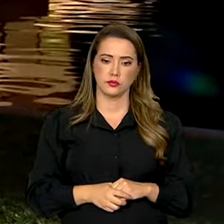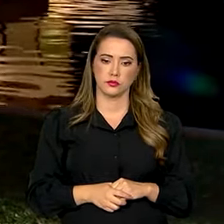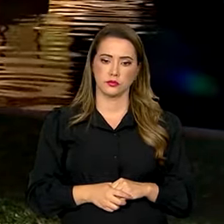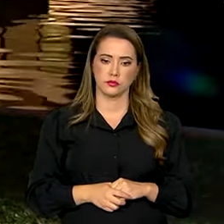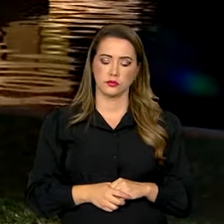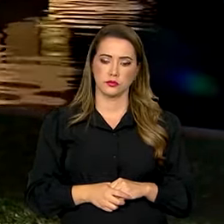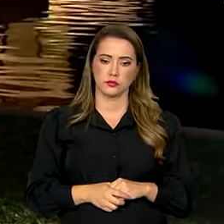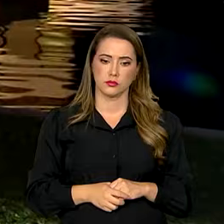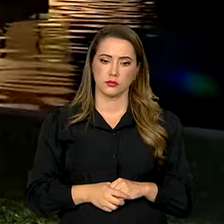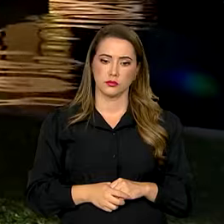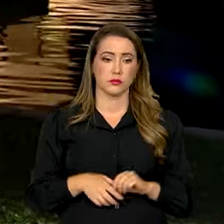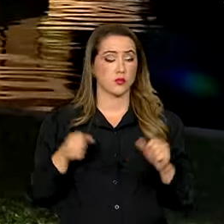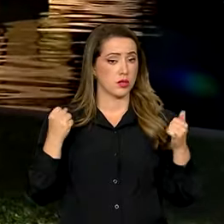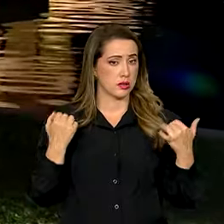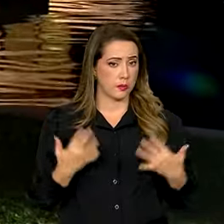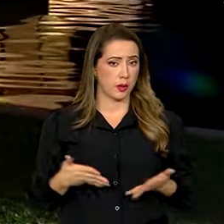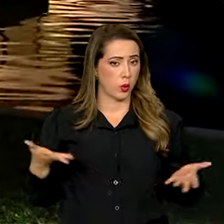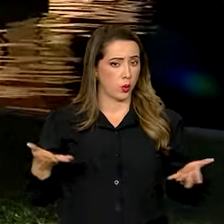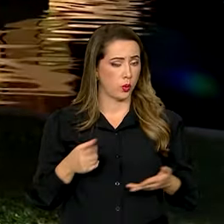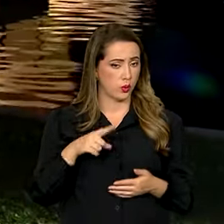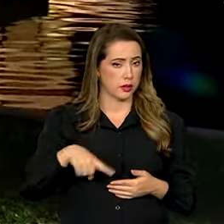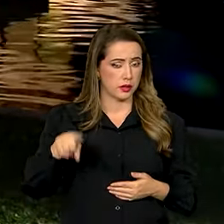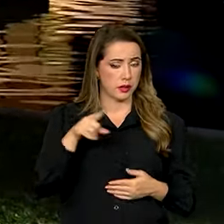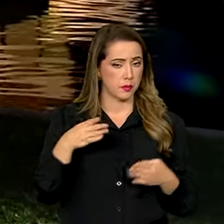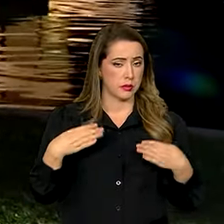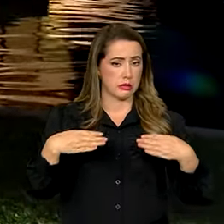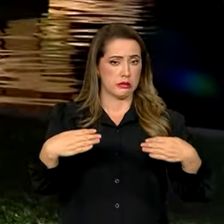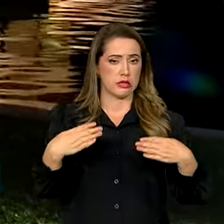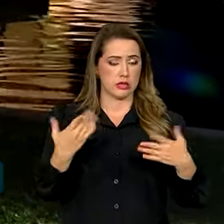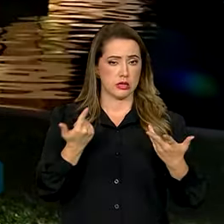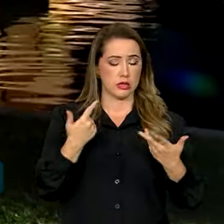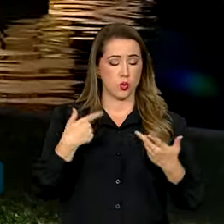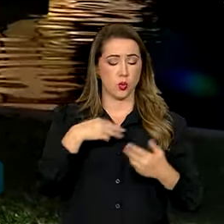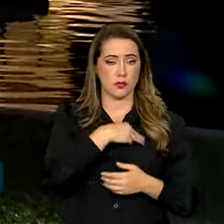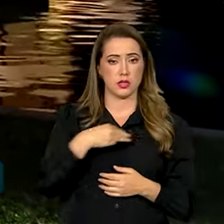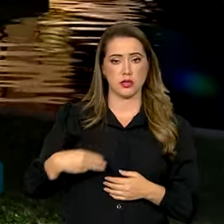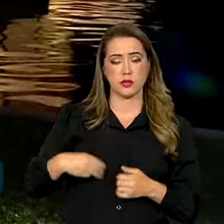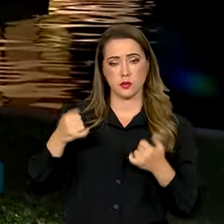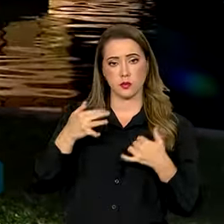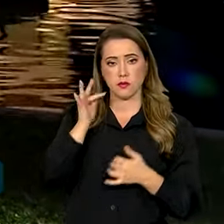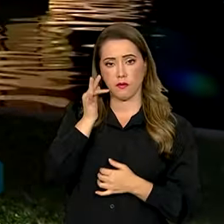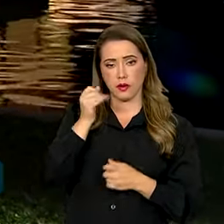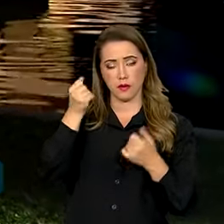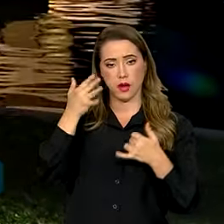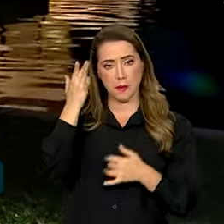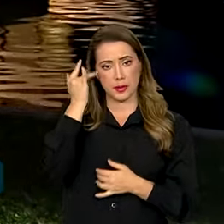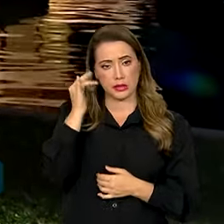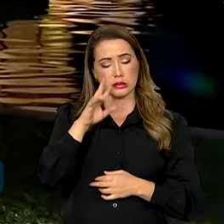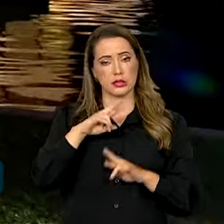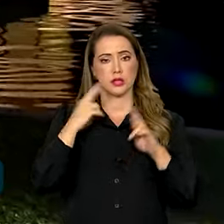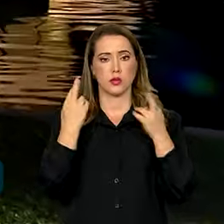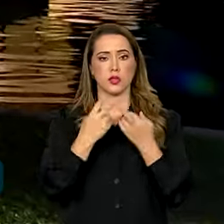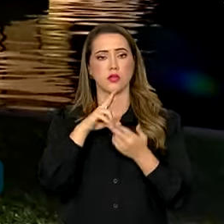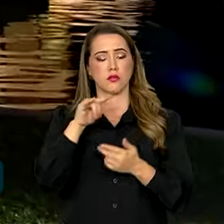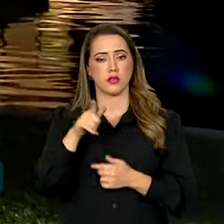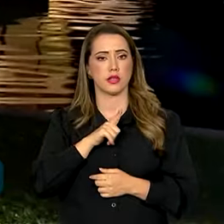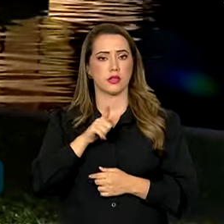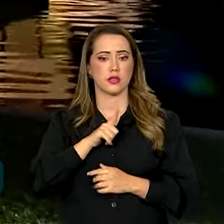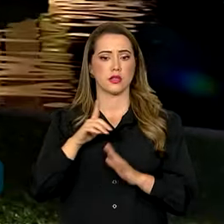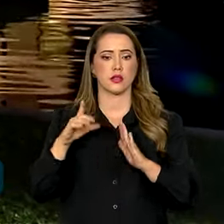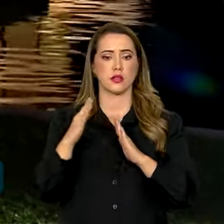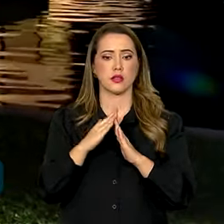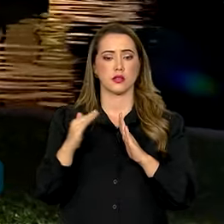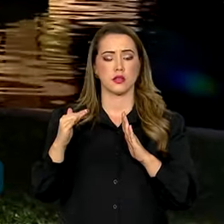Isso. E, como disse, então, o ministro Flávio Dino, amanhã essa reunião deve acontecer aí no Palácio do Planalto